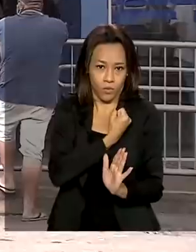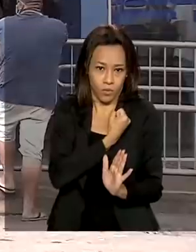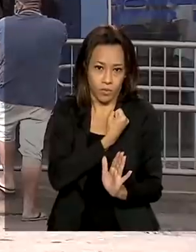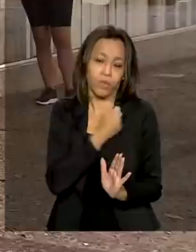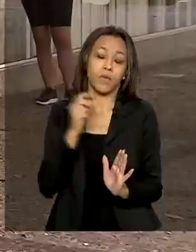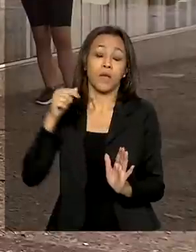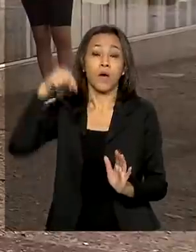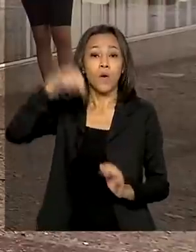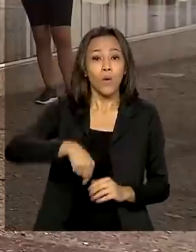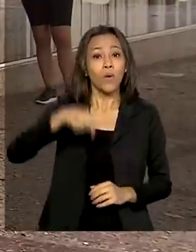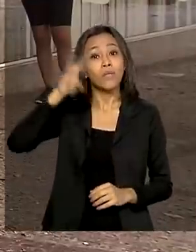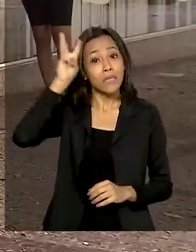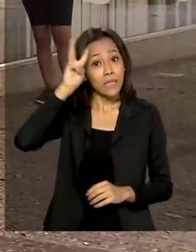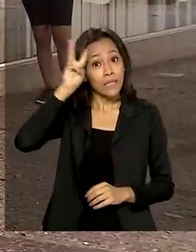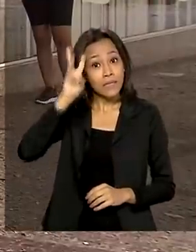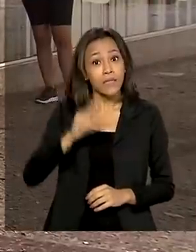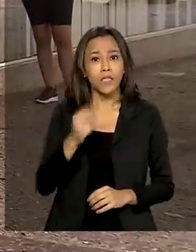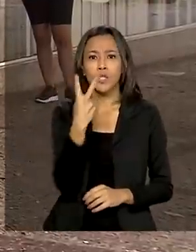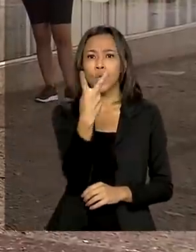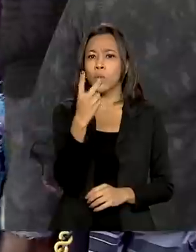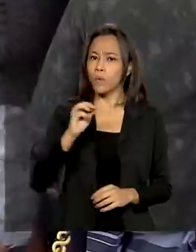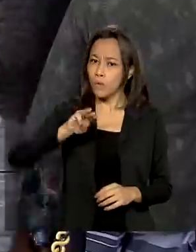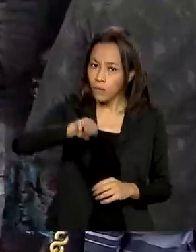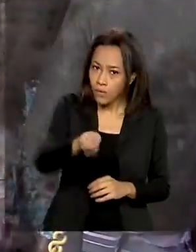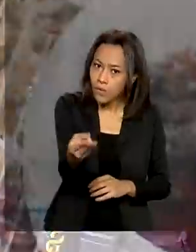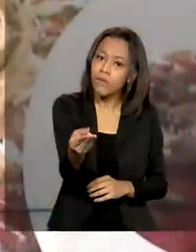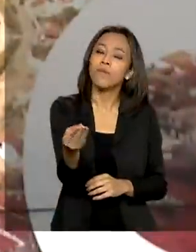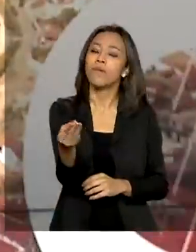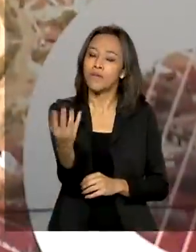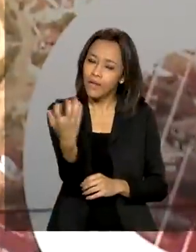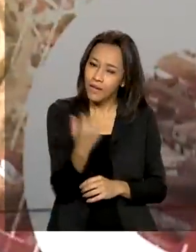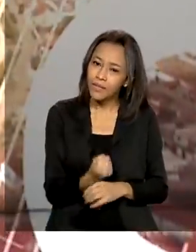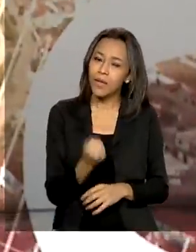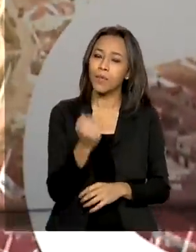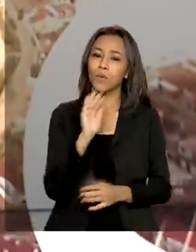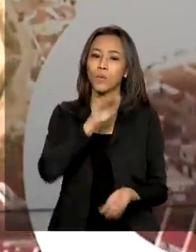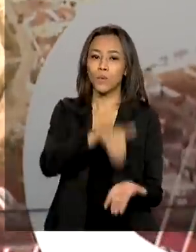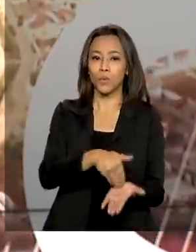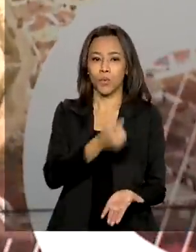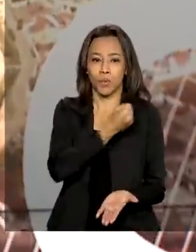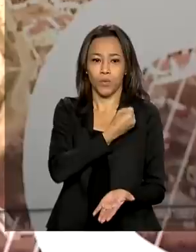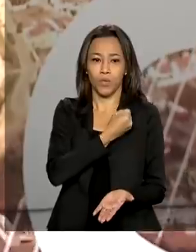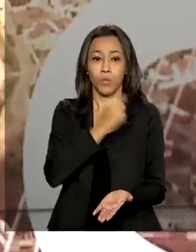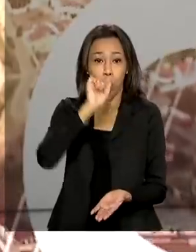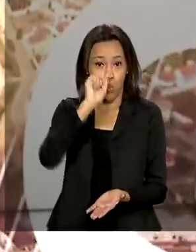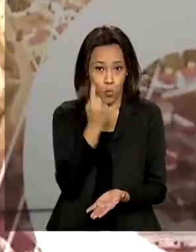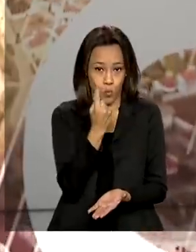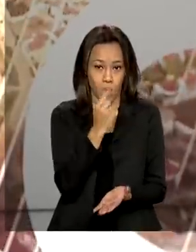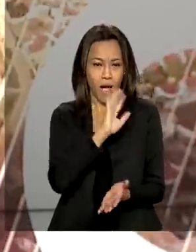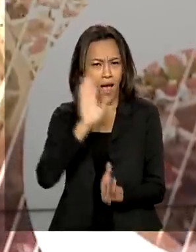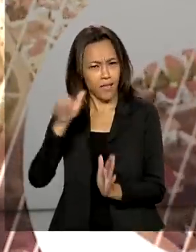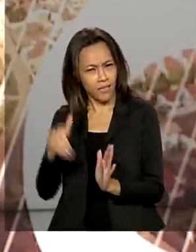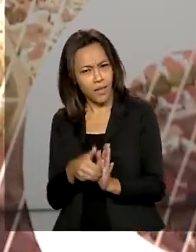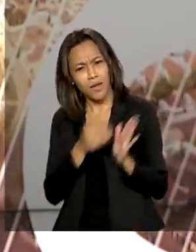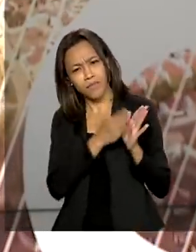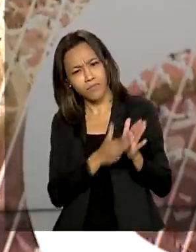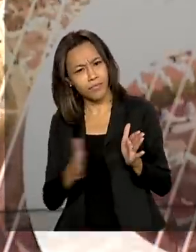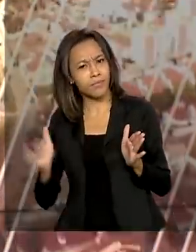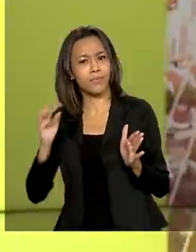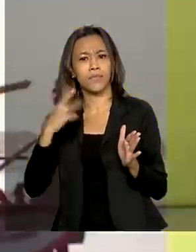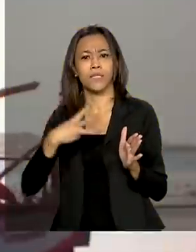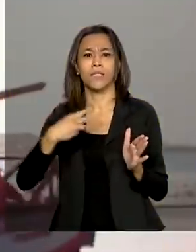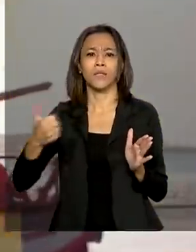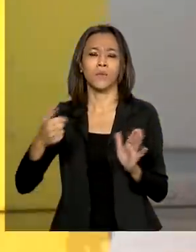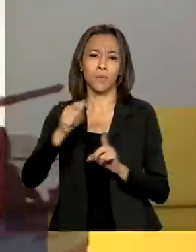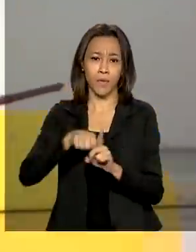Nesta terça, recebem quase 2 milhões de beneficiários com o NIS final 1 e assim por diante até o dia 31 de agosto, quando